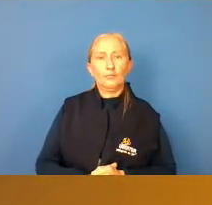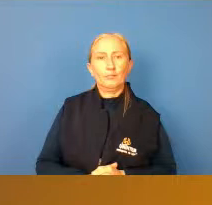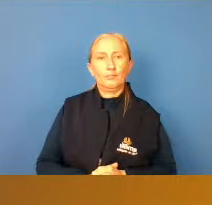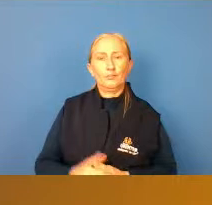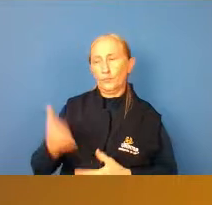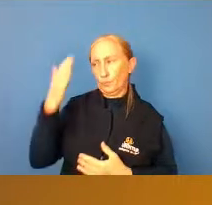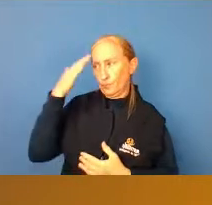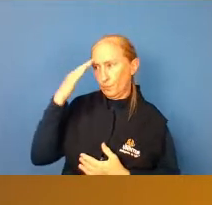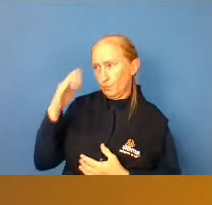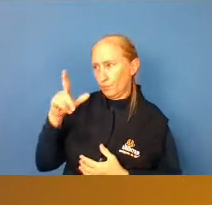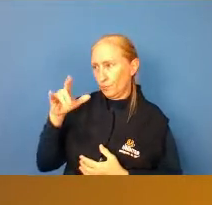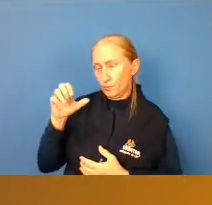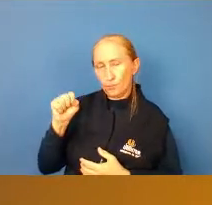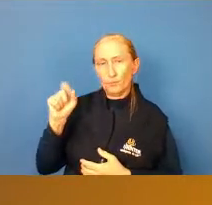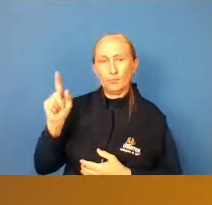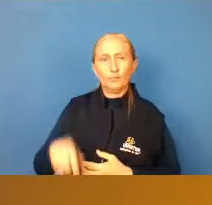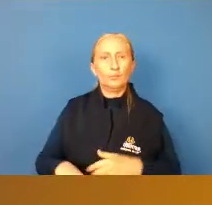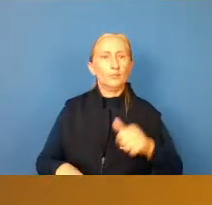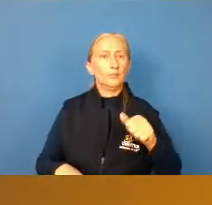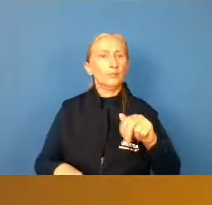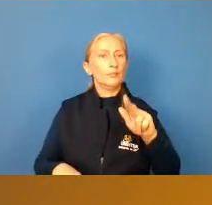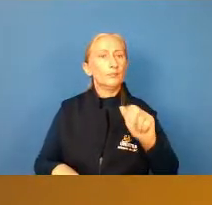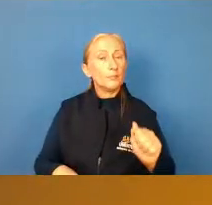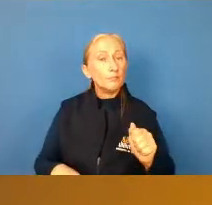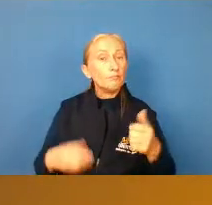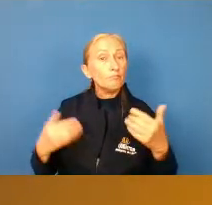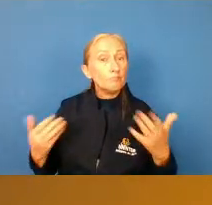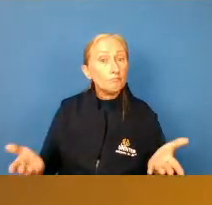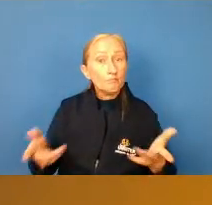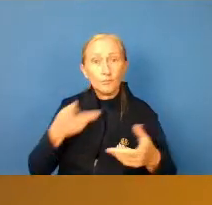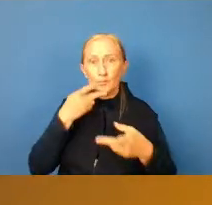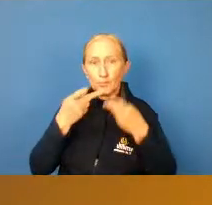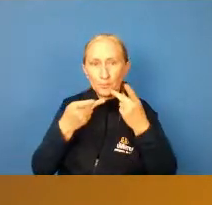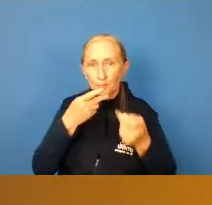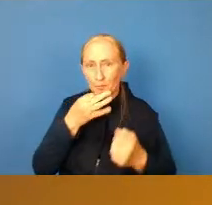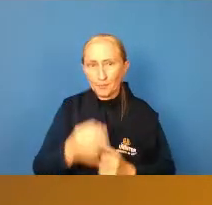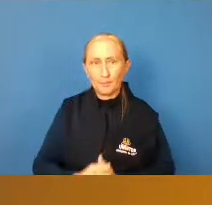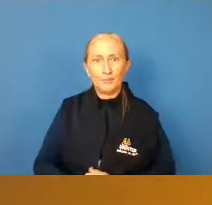Obrigada, Lucas. Ana, Wesley, querem fazer algum comentário?